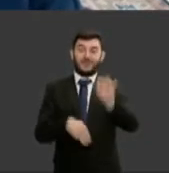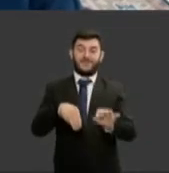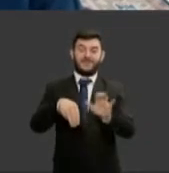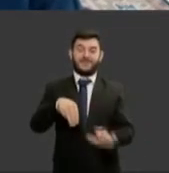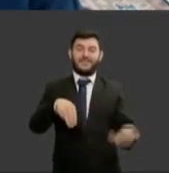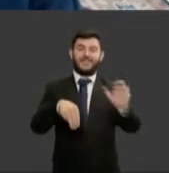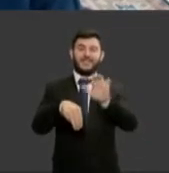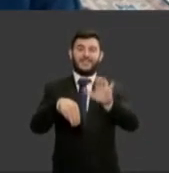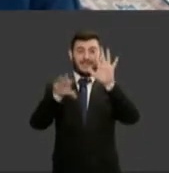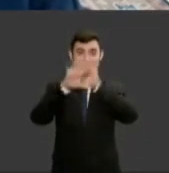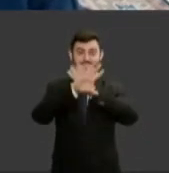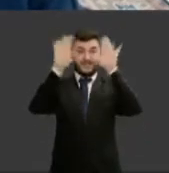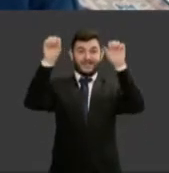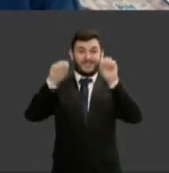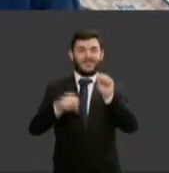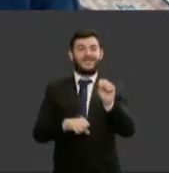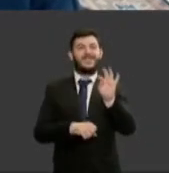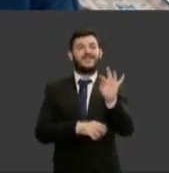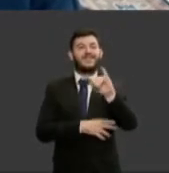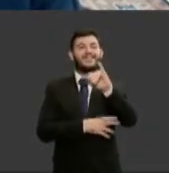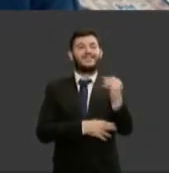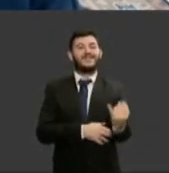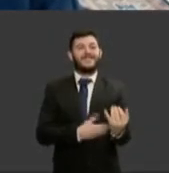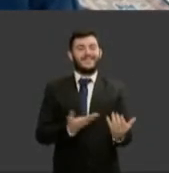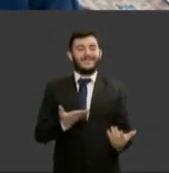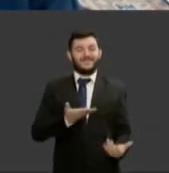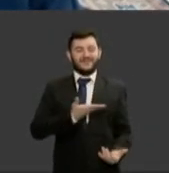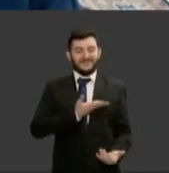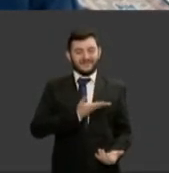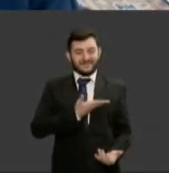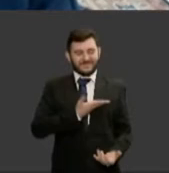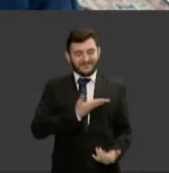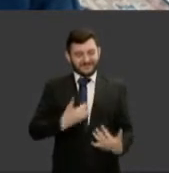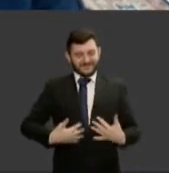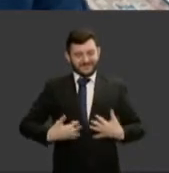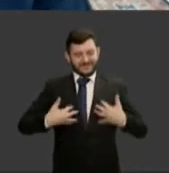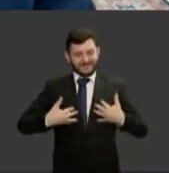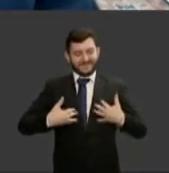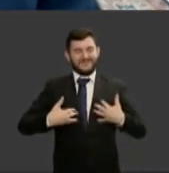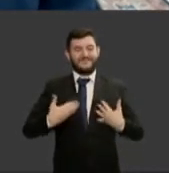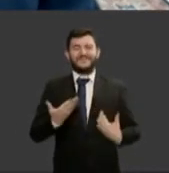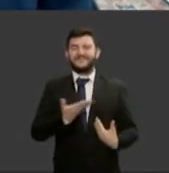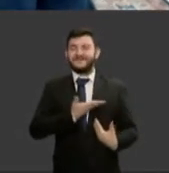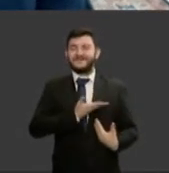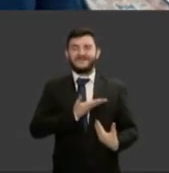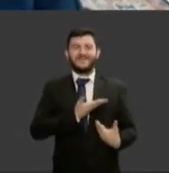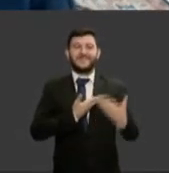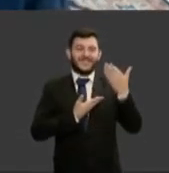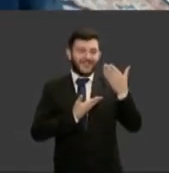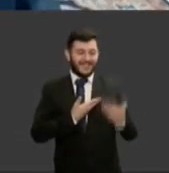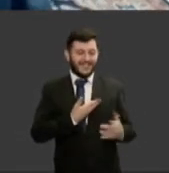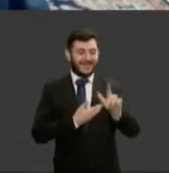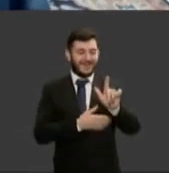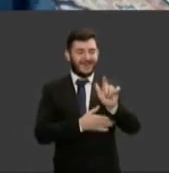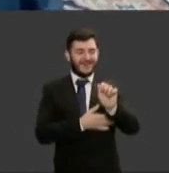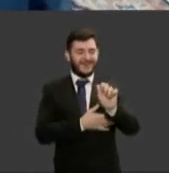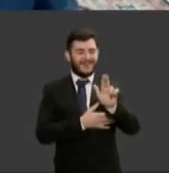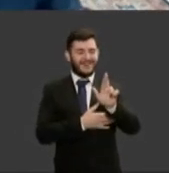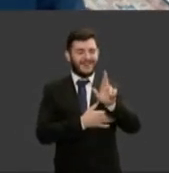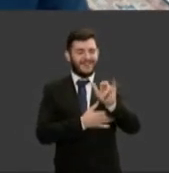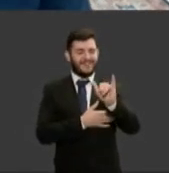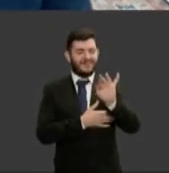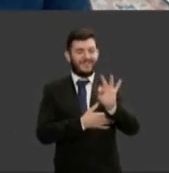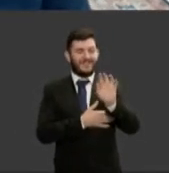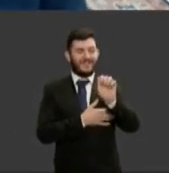minha amiga e notável ministra Laurita Vaz, na pessoa de quem eu cumprimento